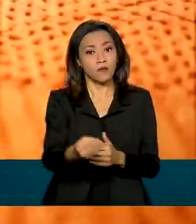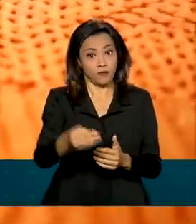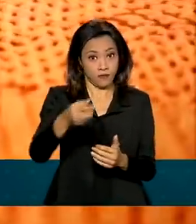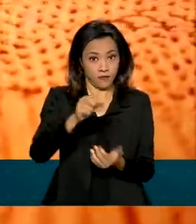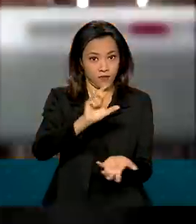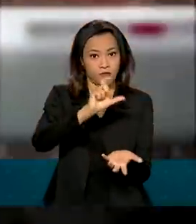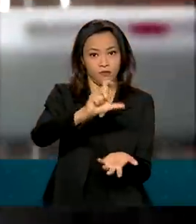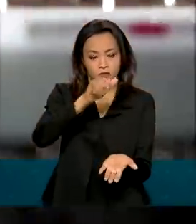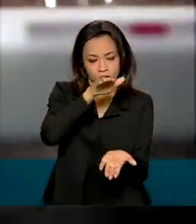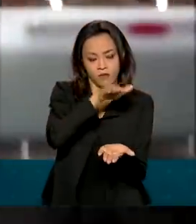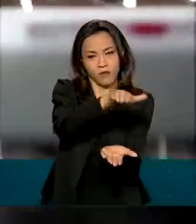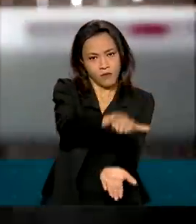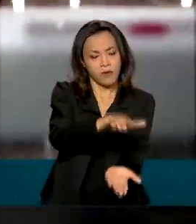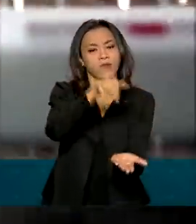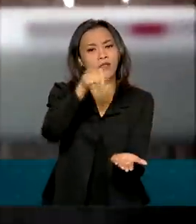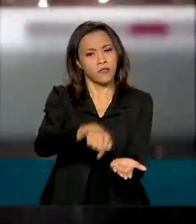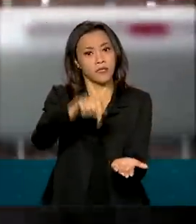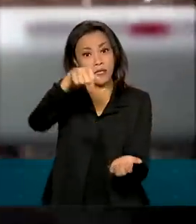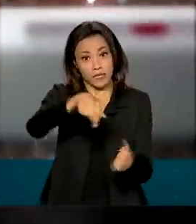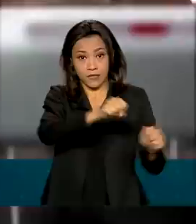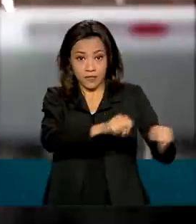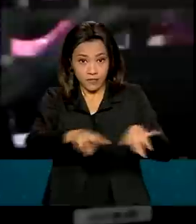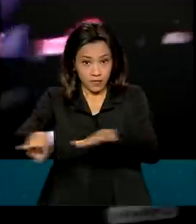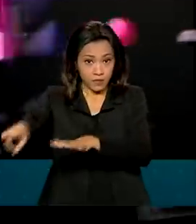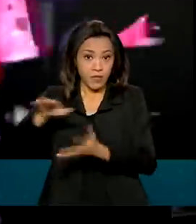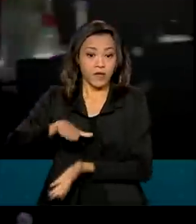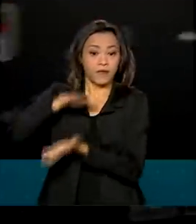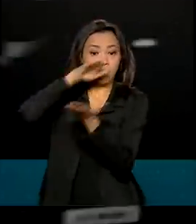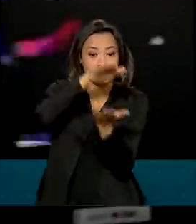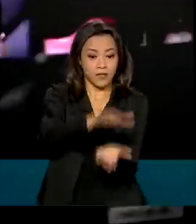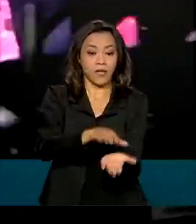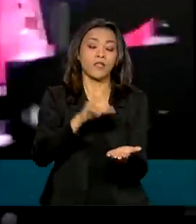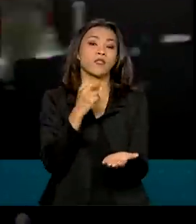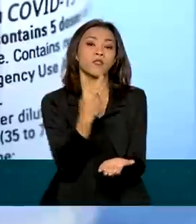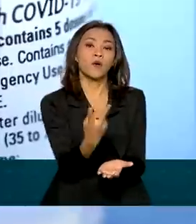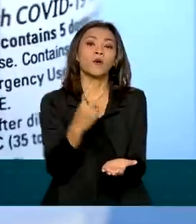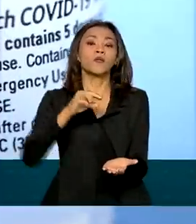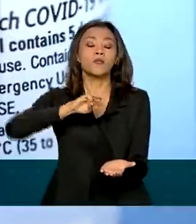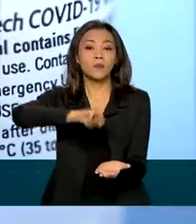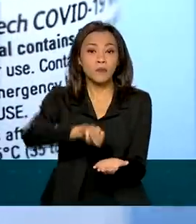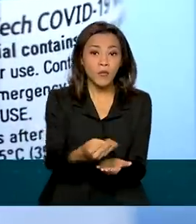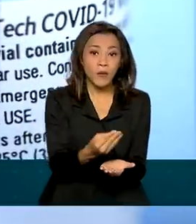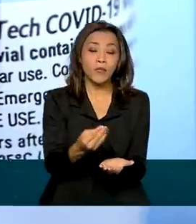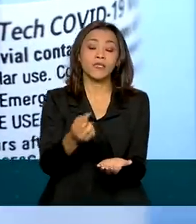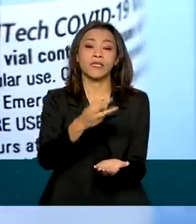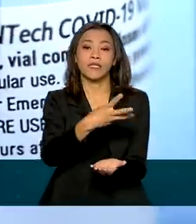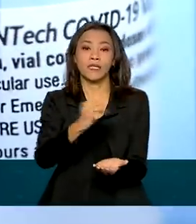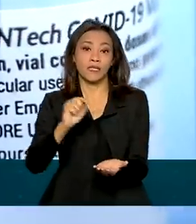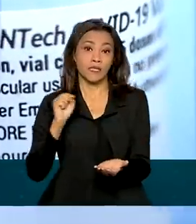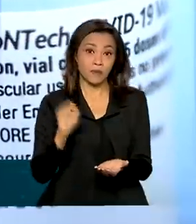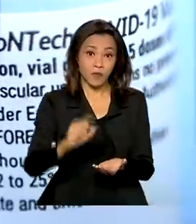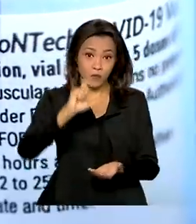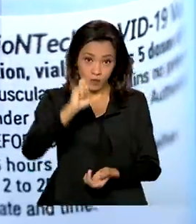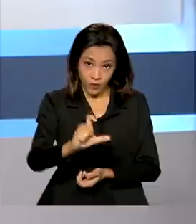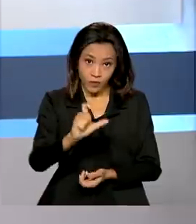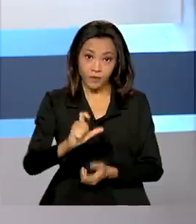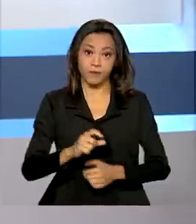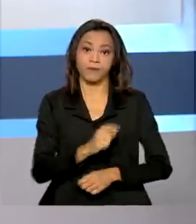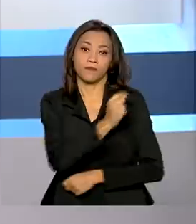-19. Somente nesta semana serão entregues 2 milhões e 300 mil doses do imunizante.